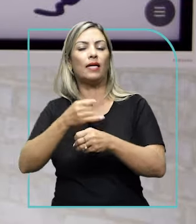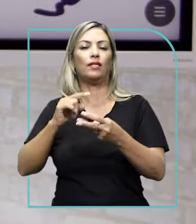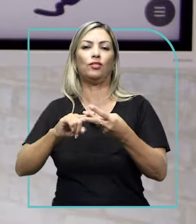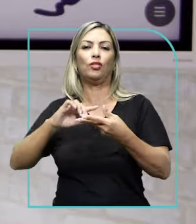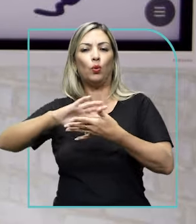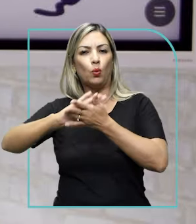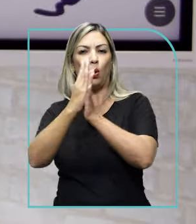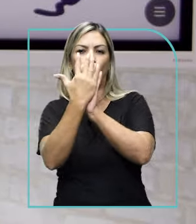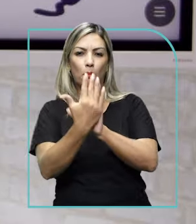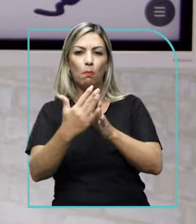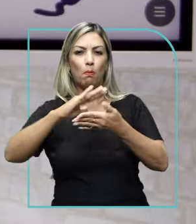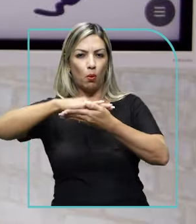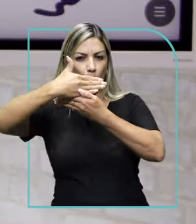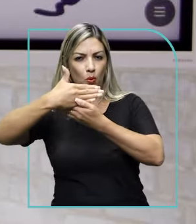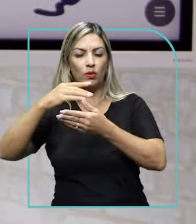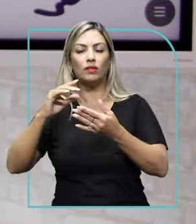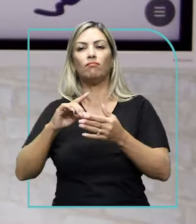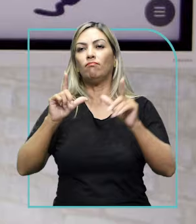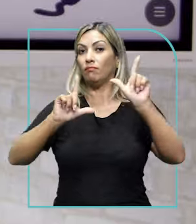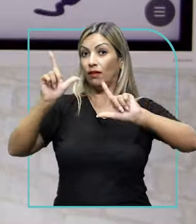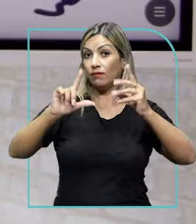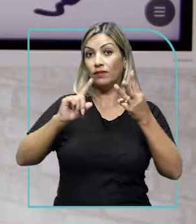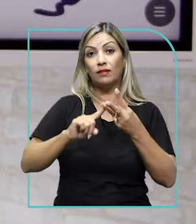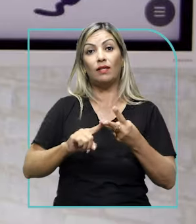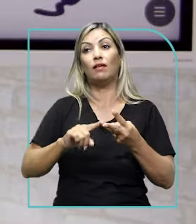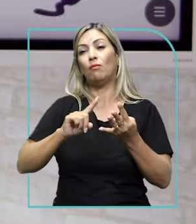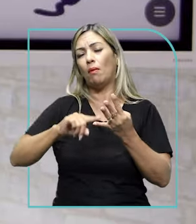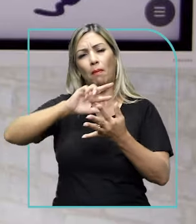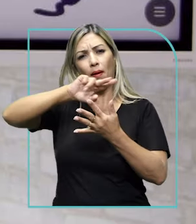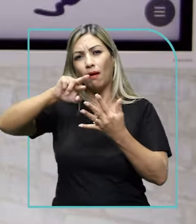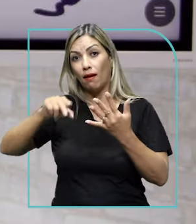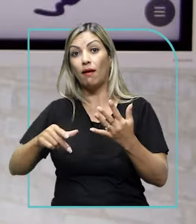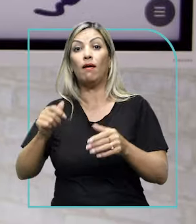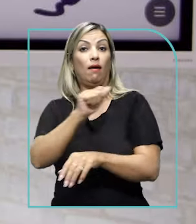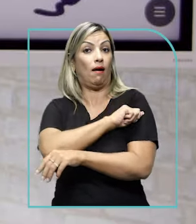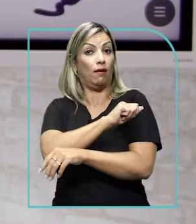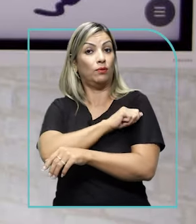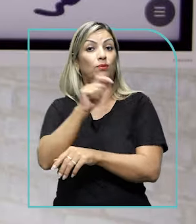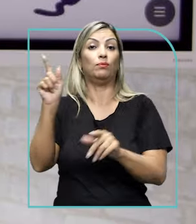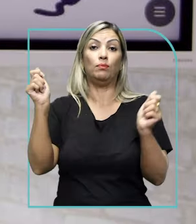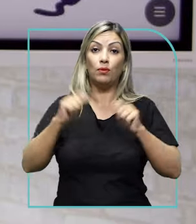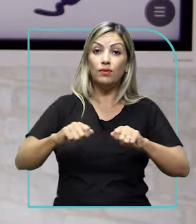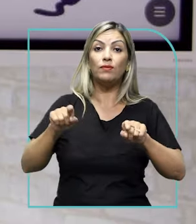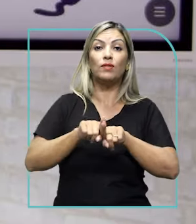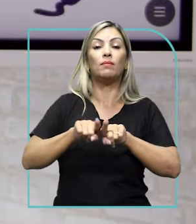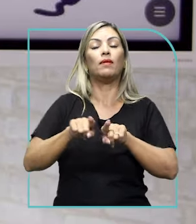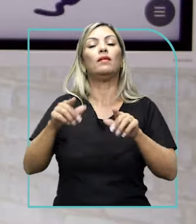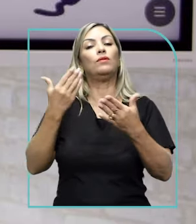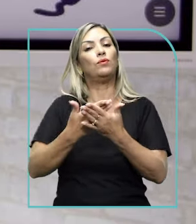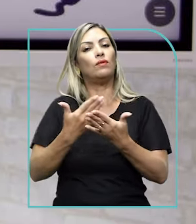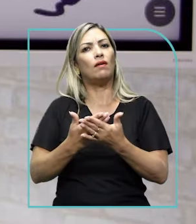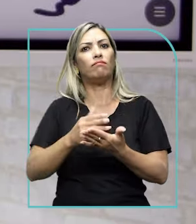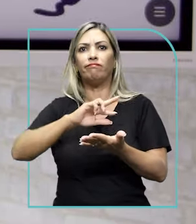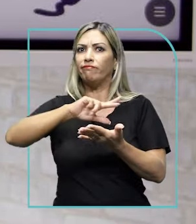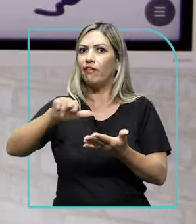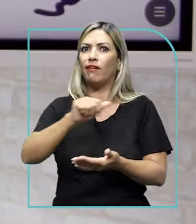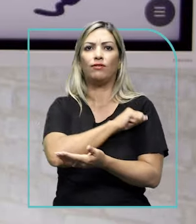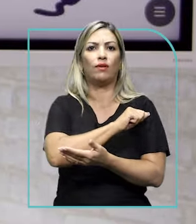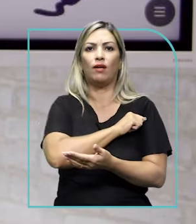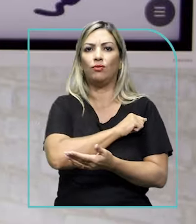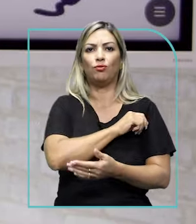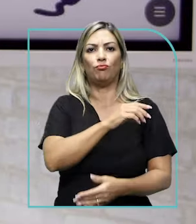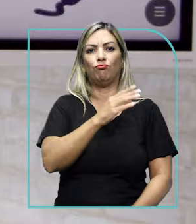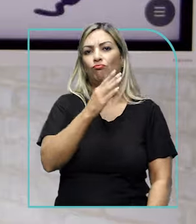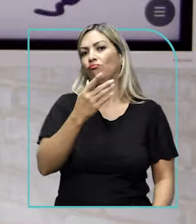Chromebooks, televisores. Para quê? Para que o aluno também tivesse acesso. Porque muitos alunos ficaram sem aula.